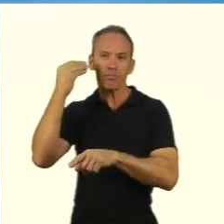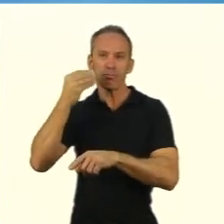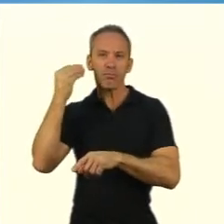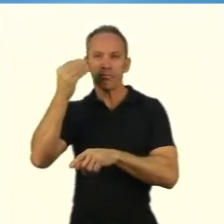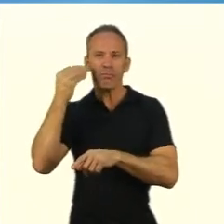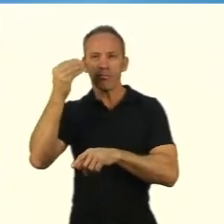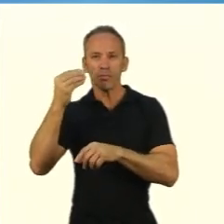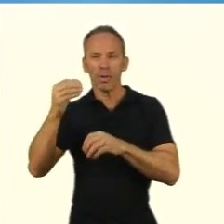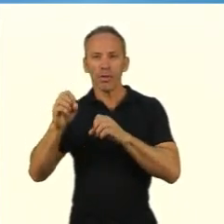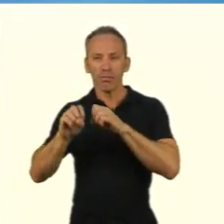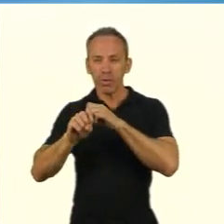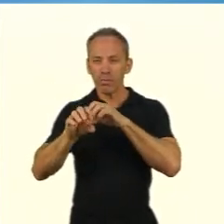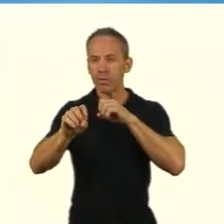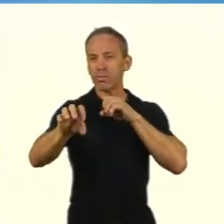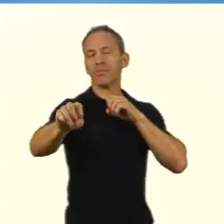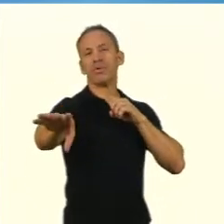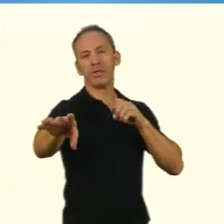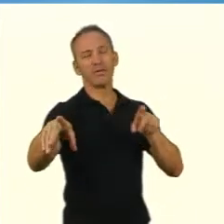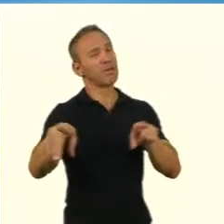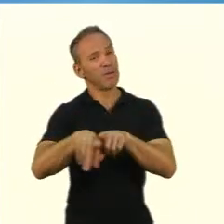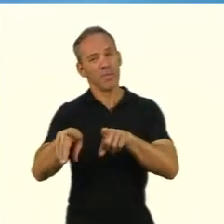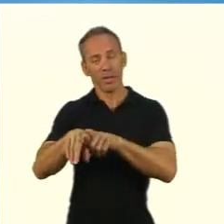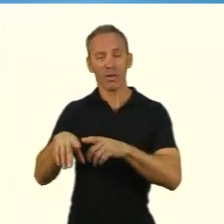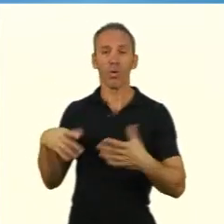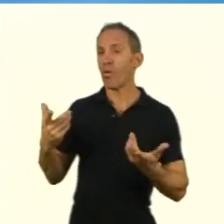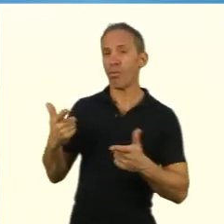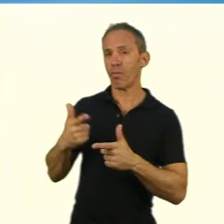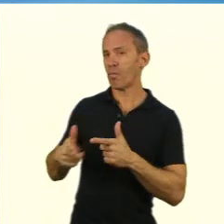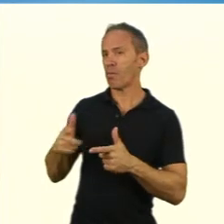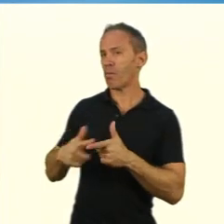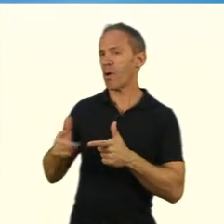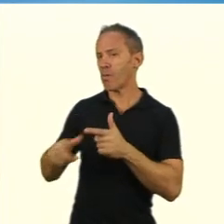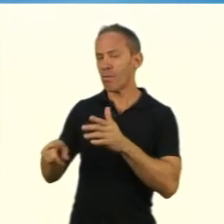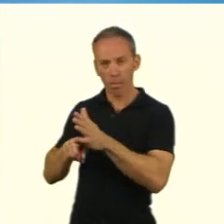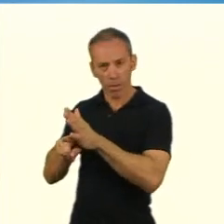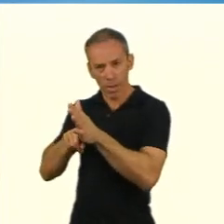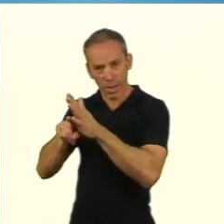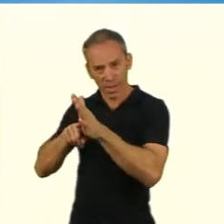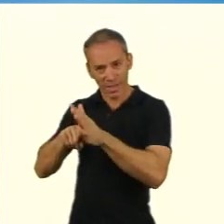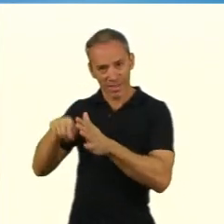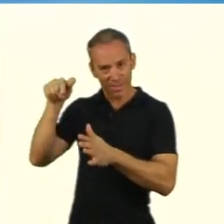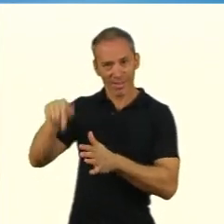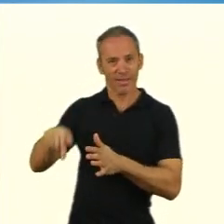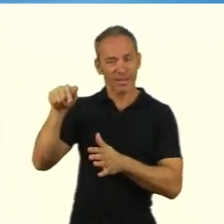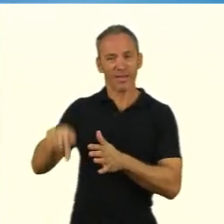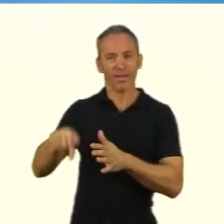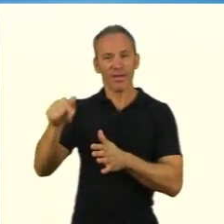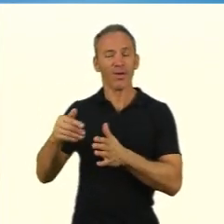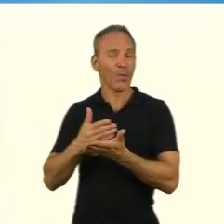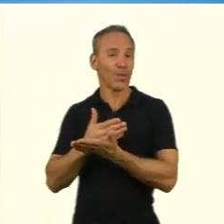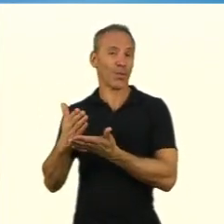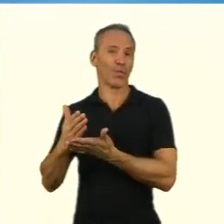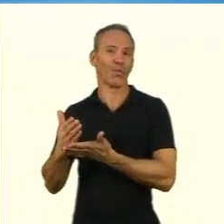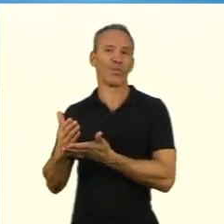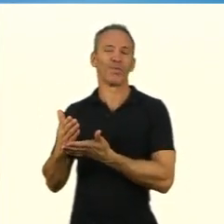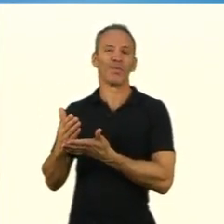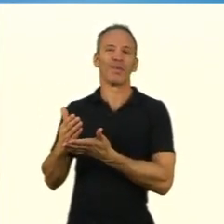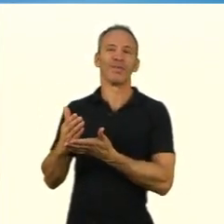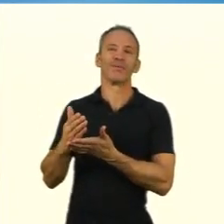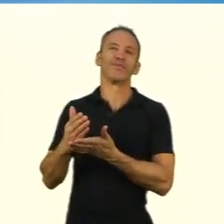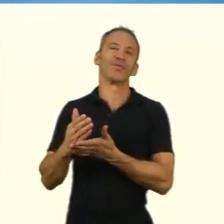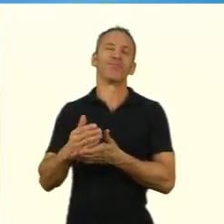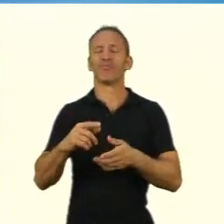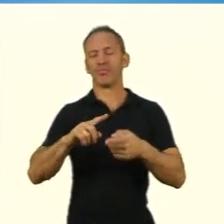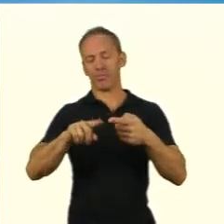profissional, interferiram no processo de escolha desse tema de pesquisa? No caso de vocês, por exemplo,